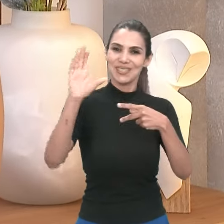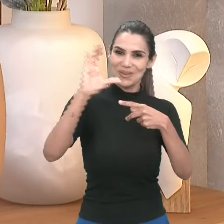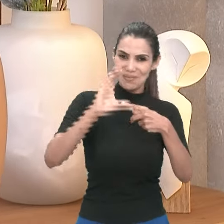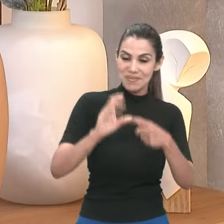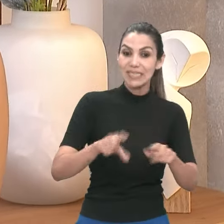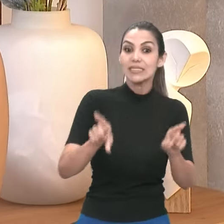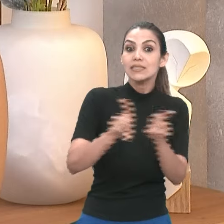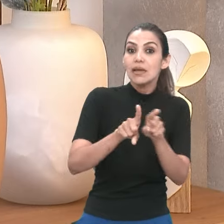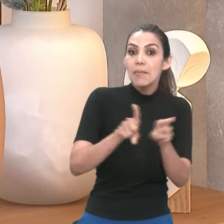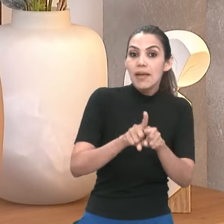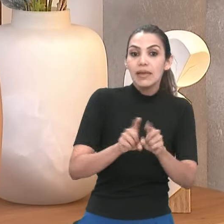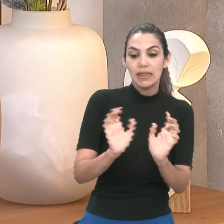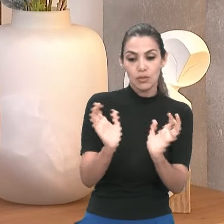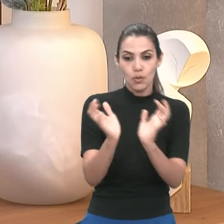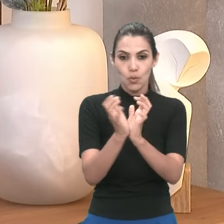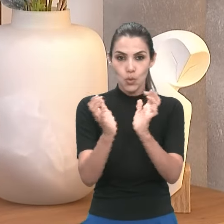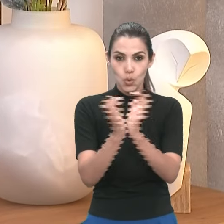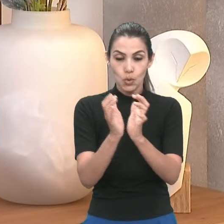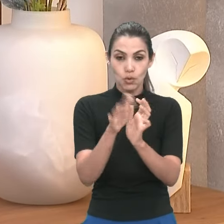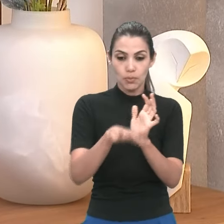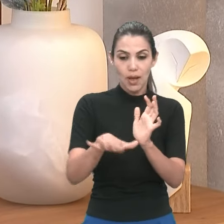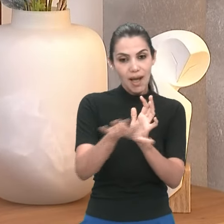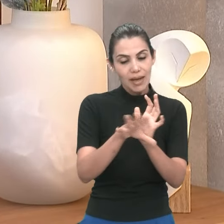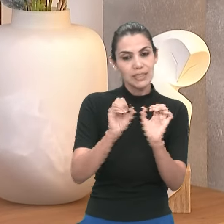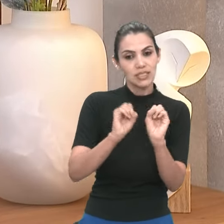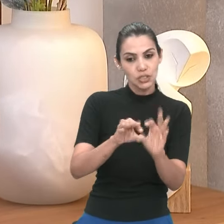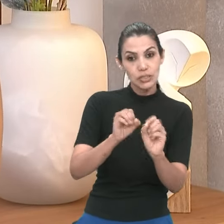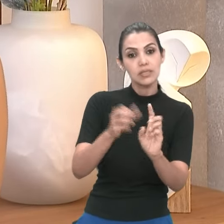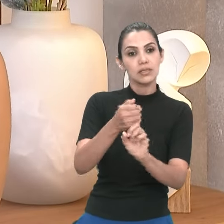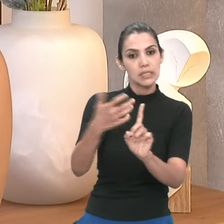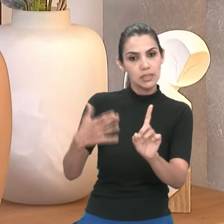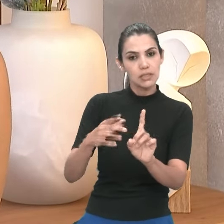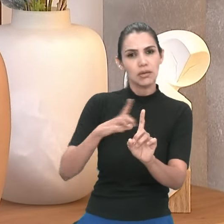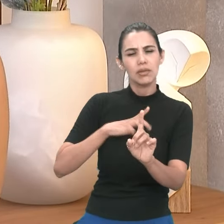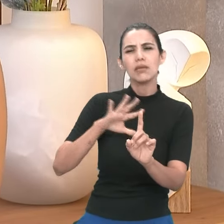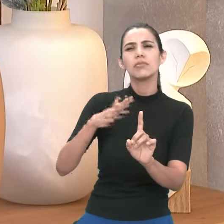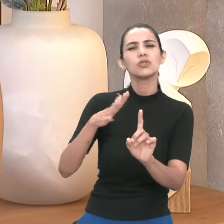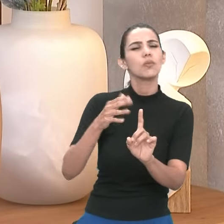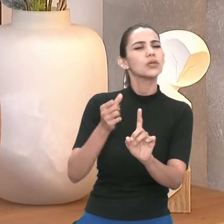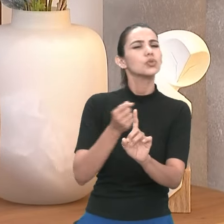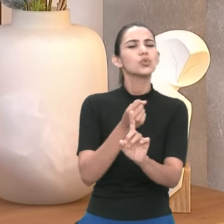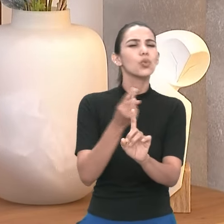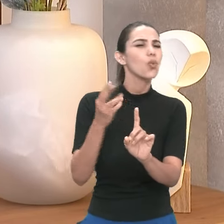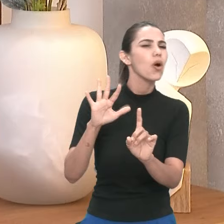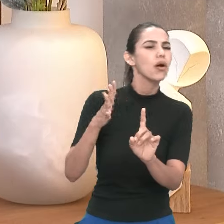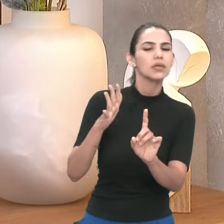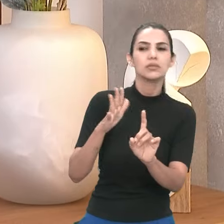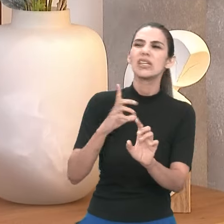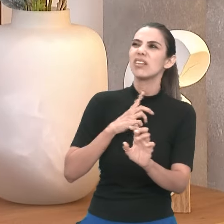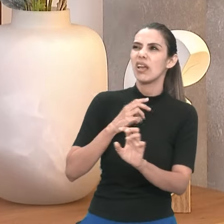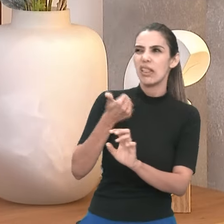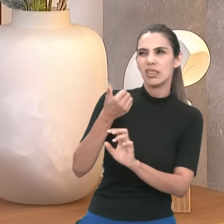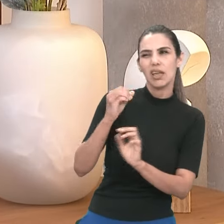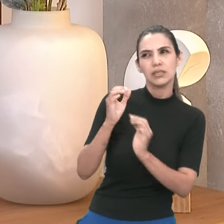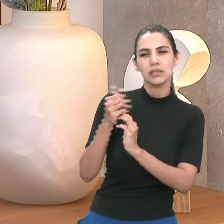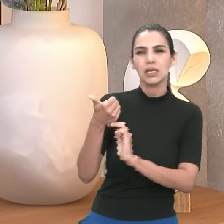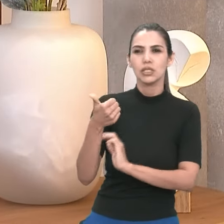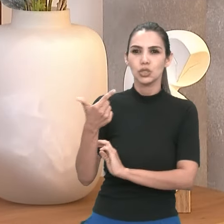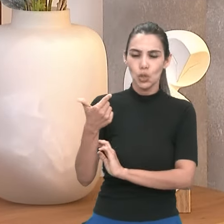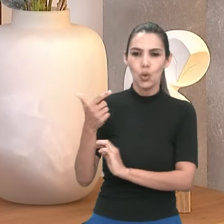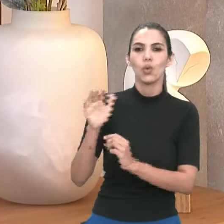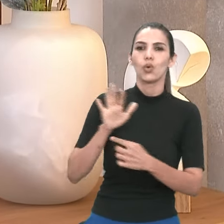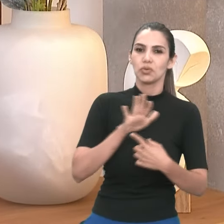também, nas modalidades da área de ensino e extensão, a gente tem em torno de quantos trabalhos, professor Adriano? De 10 a 12. De 10 a 12